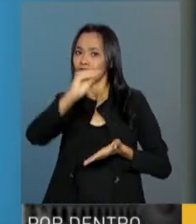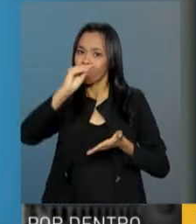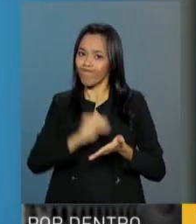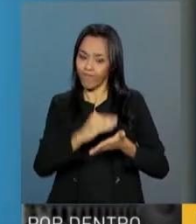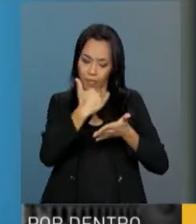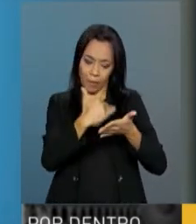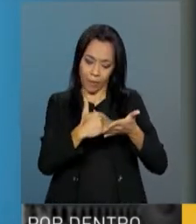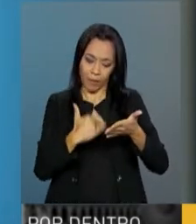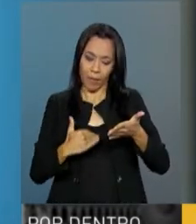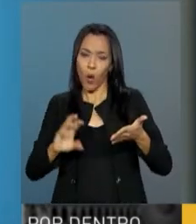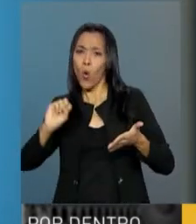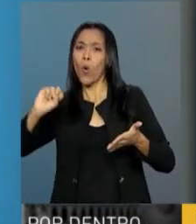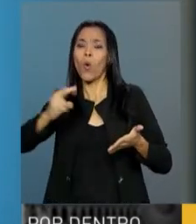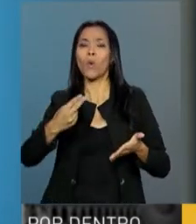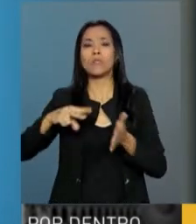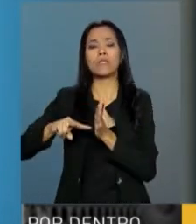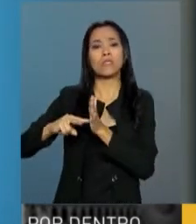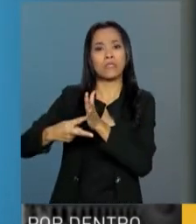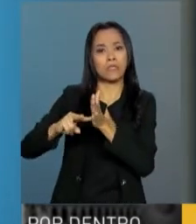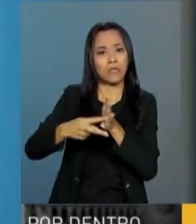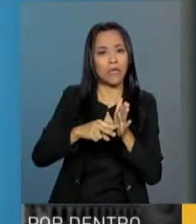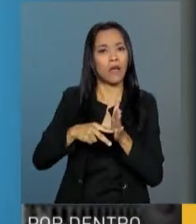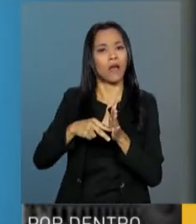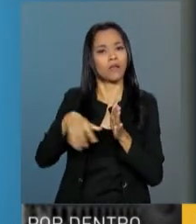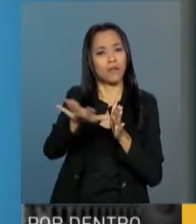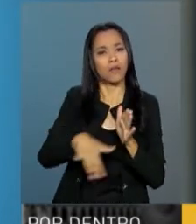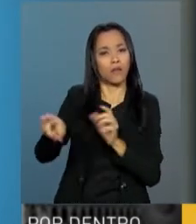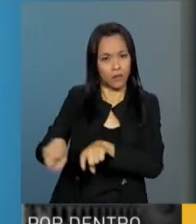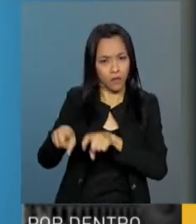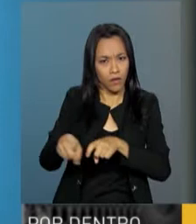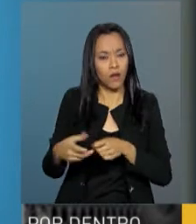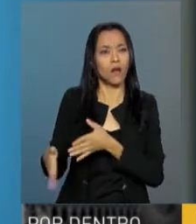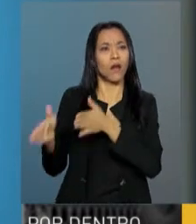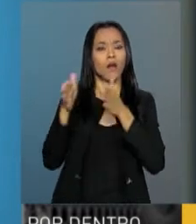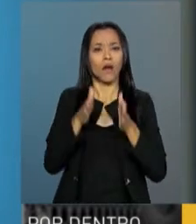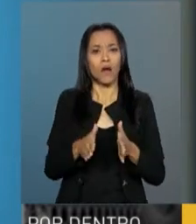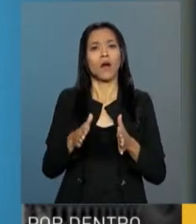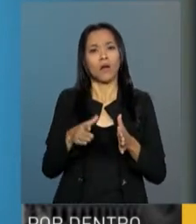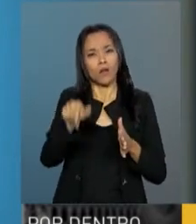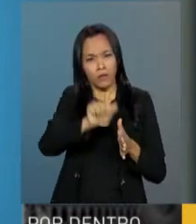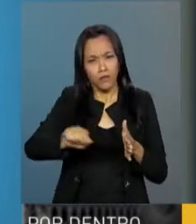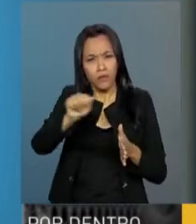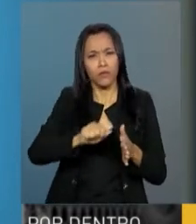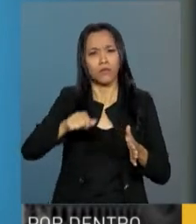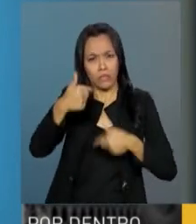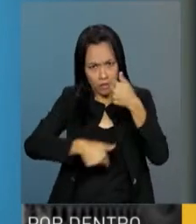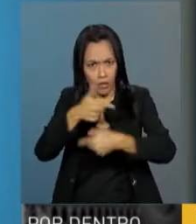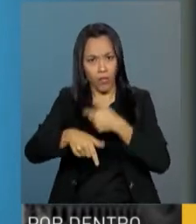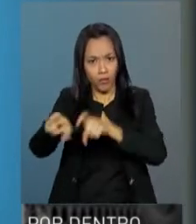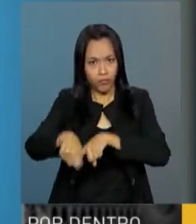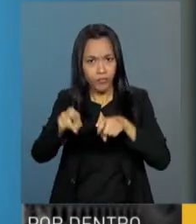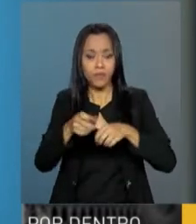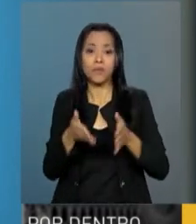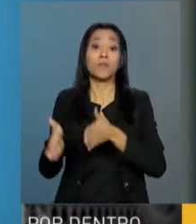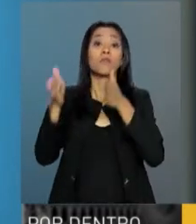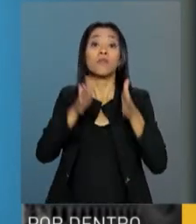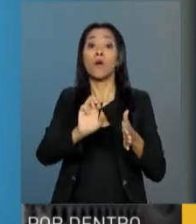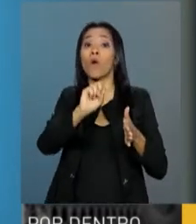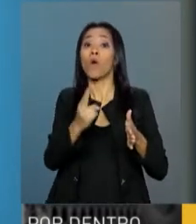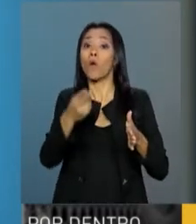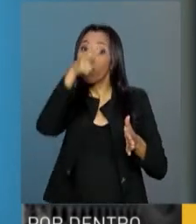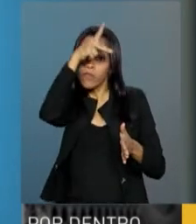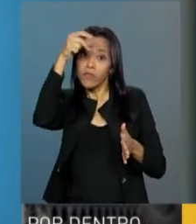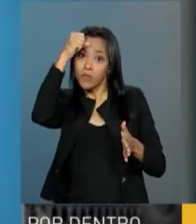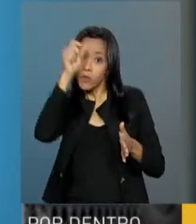ou por sindicato de produção rural, produtores rurais, trabalhadores rurais, ou por prefeituras